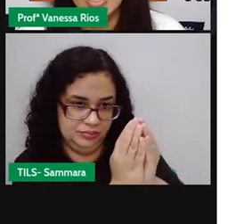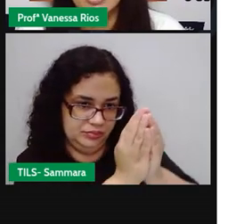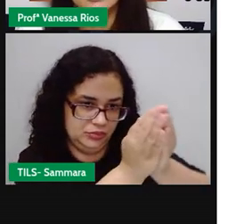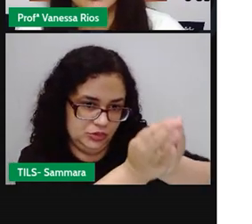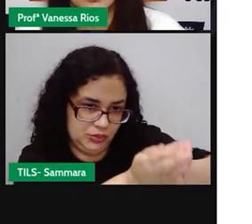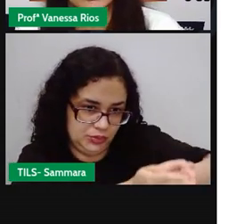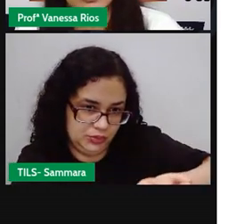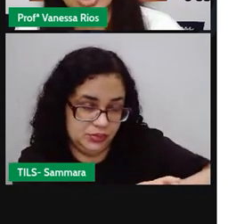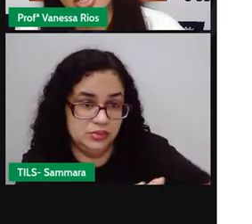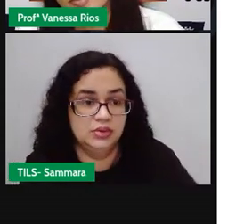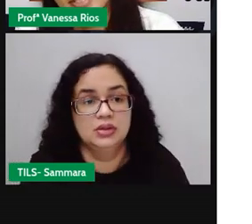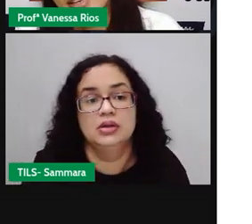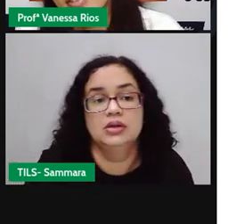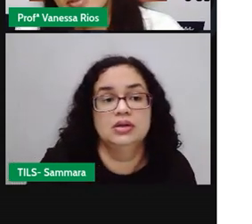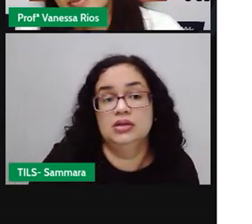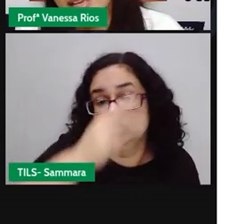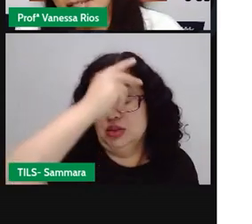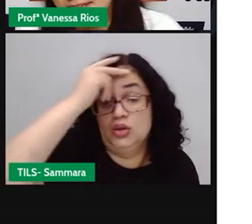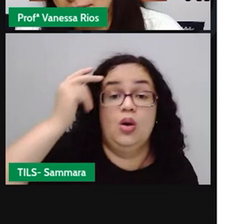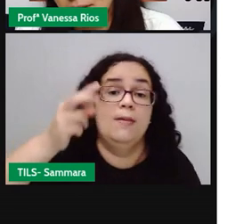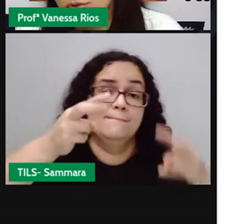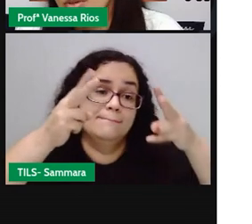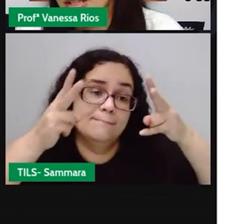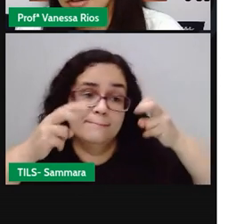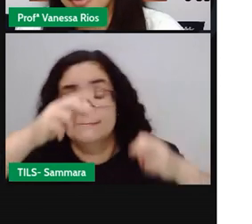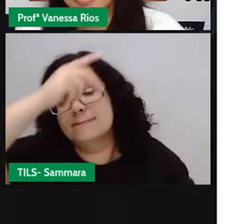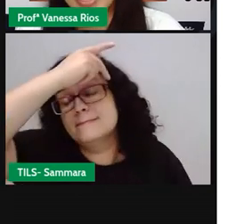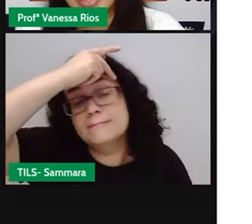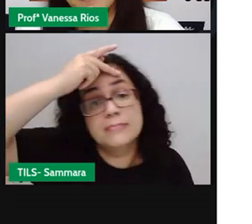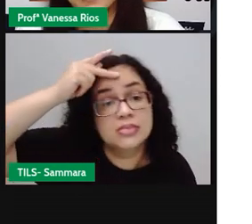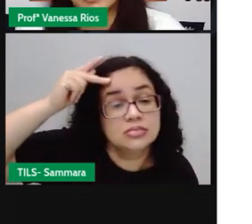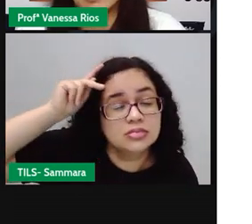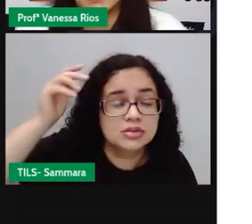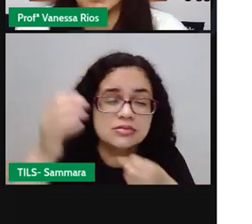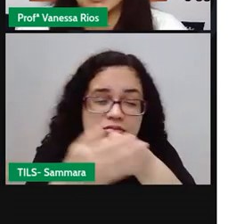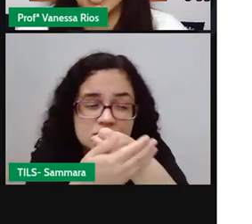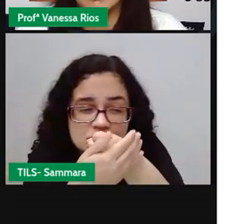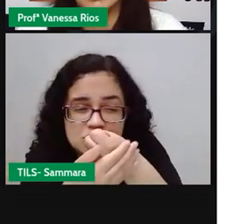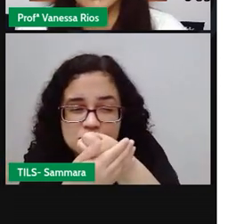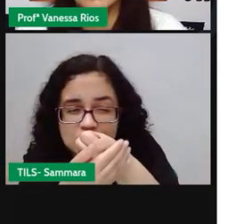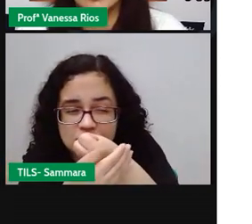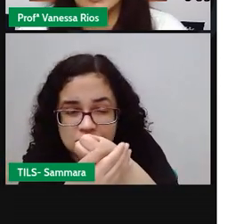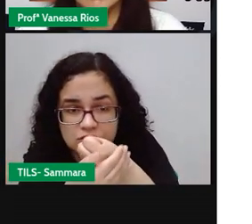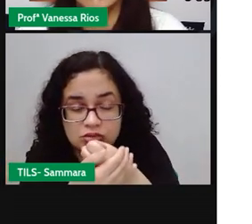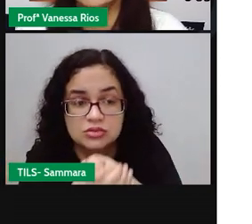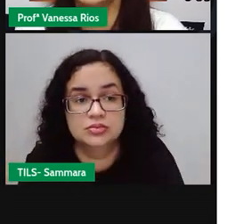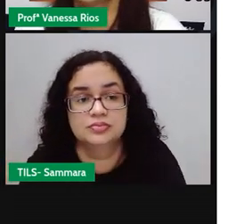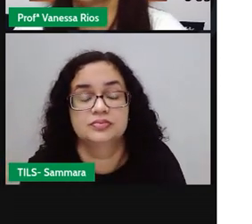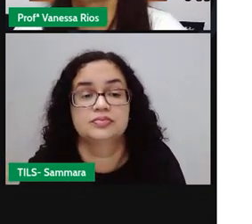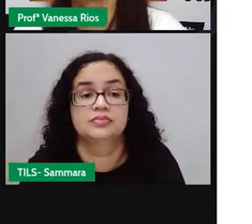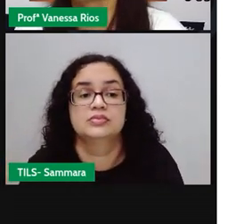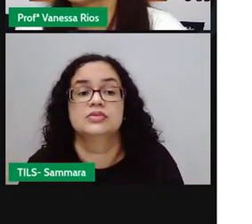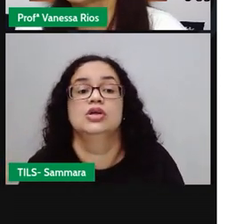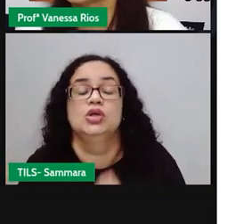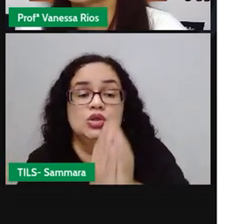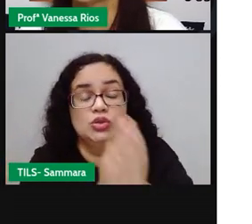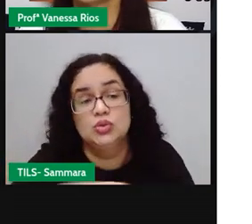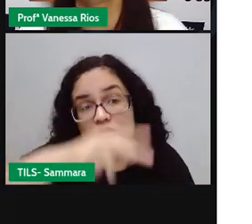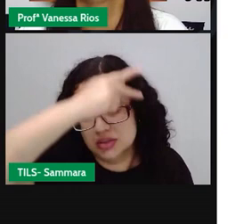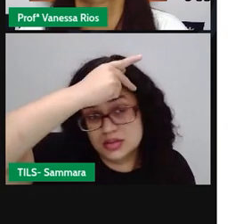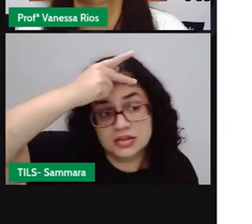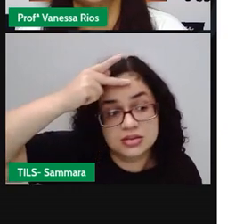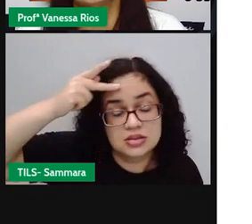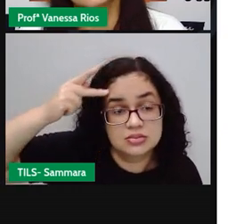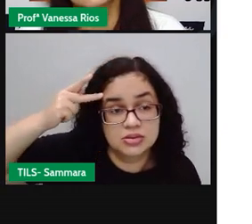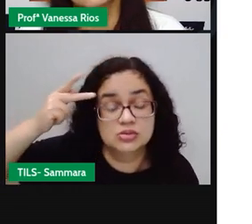sem que o outro que está observando perceba onde o anel foi parar. Então, vai passando a mão entre as mãos de todas as pessoas que